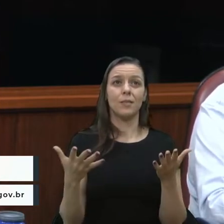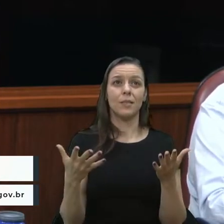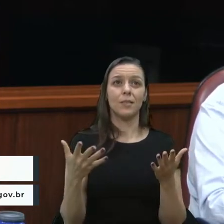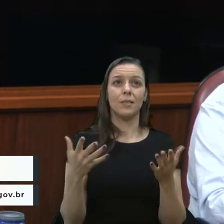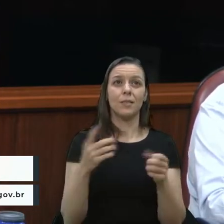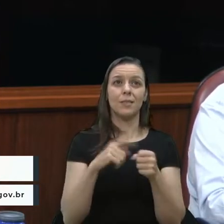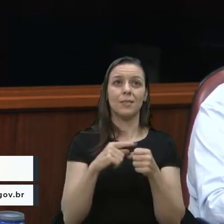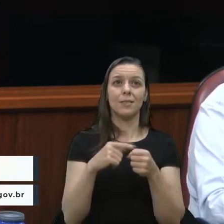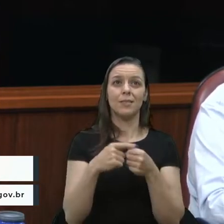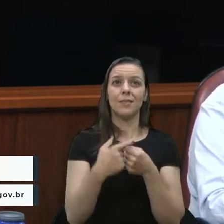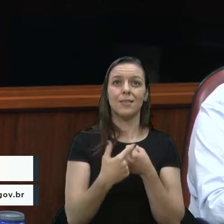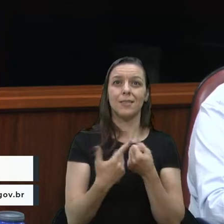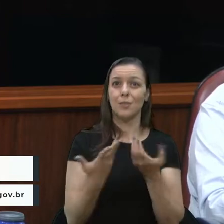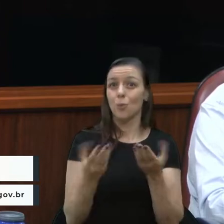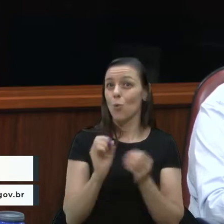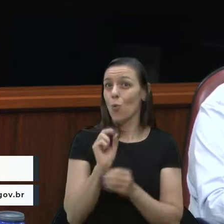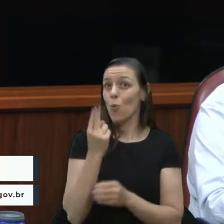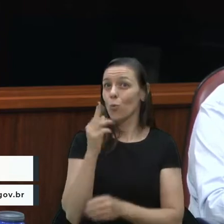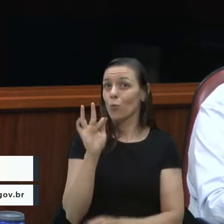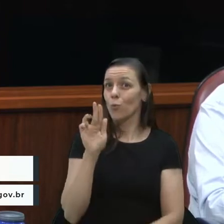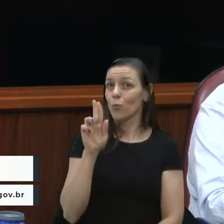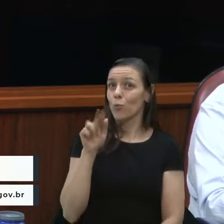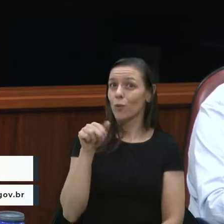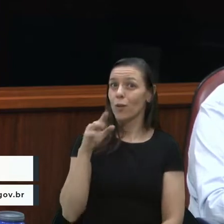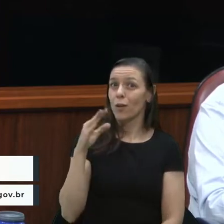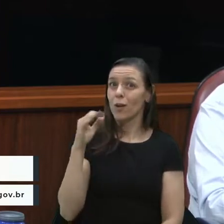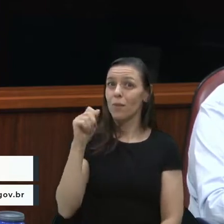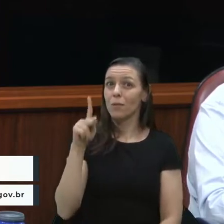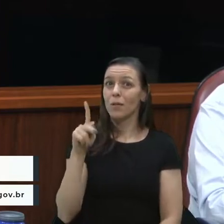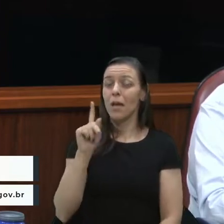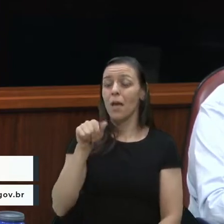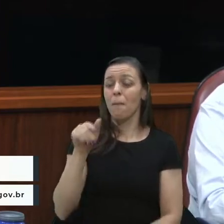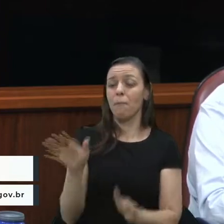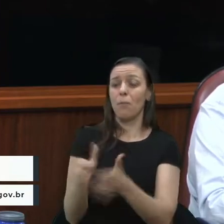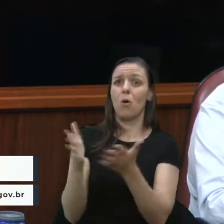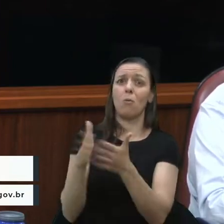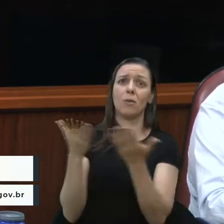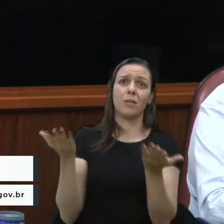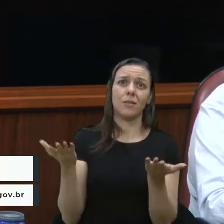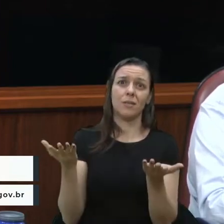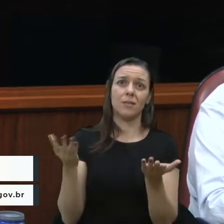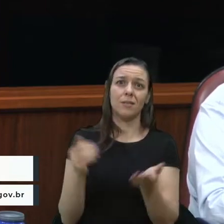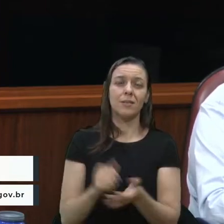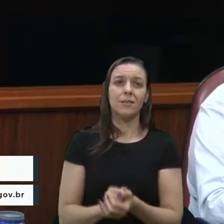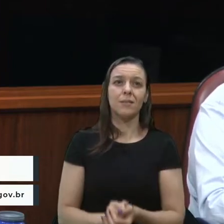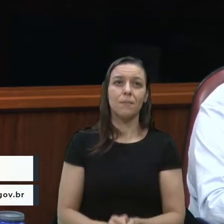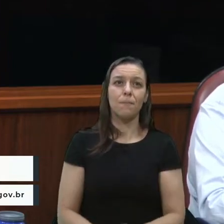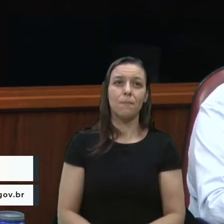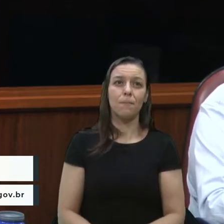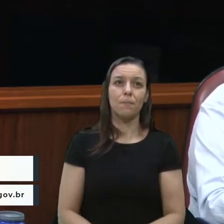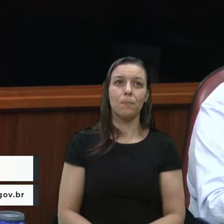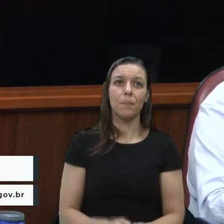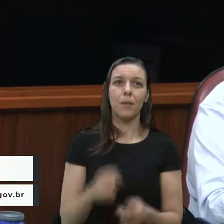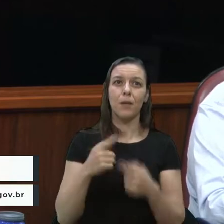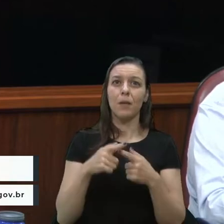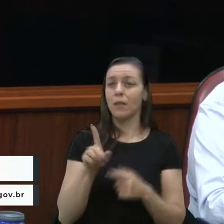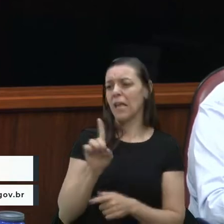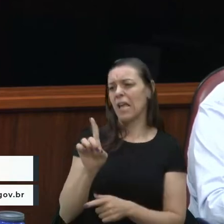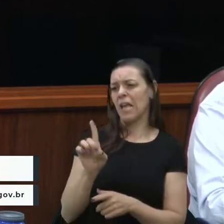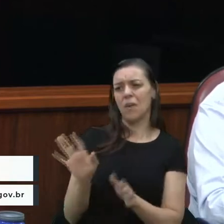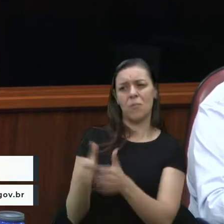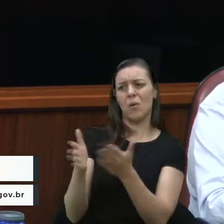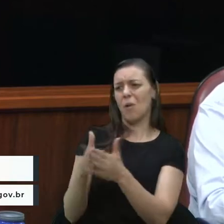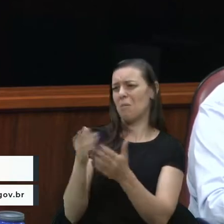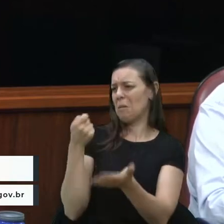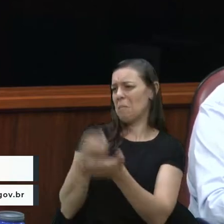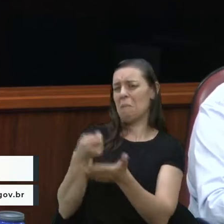cidade ou do FUNCAP são os pobres, porque é isso que eu ouvi aqui, de que não, porque os pobres